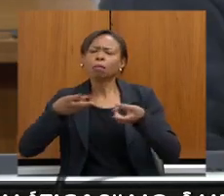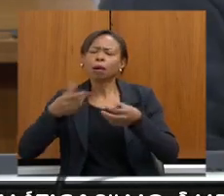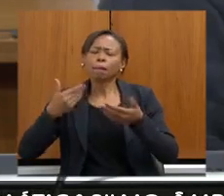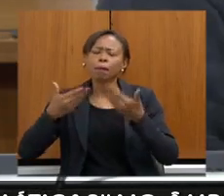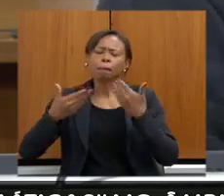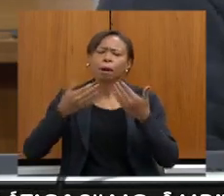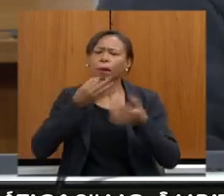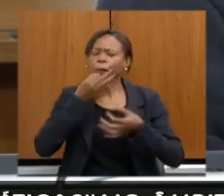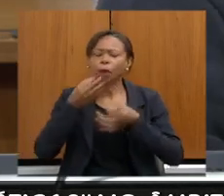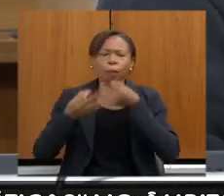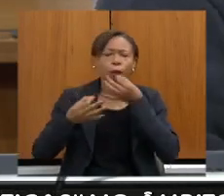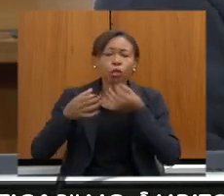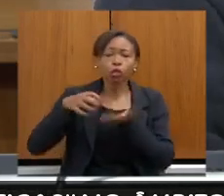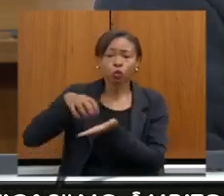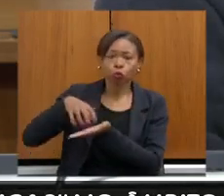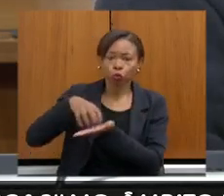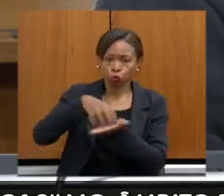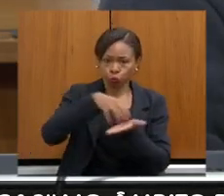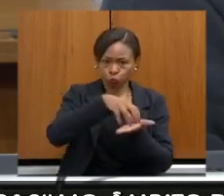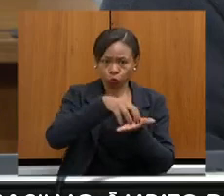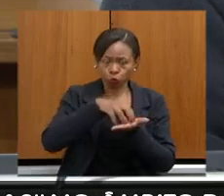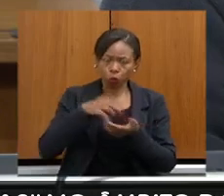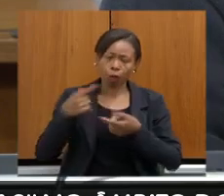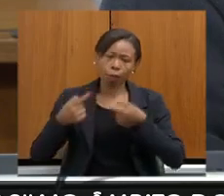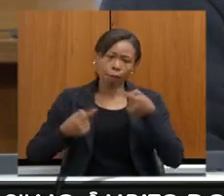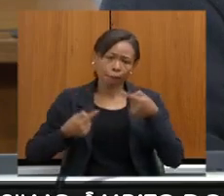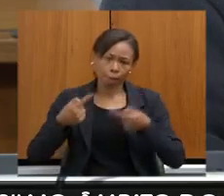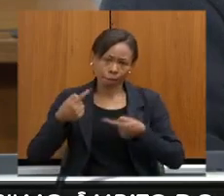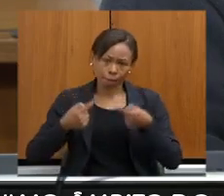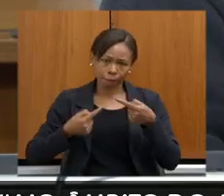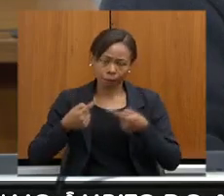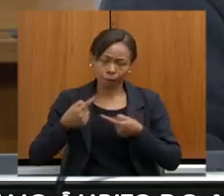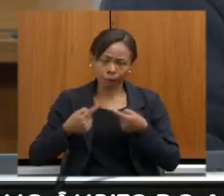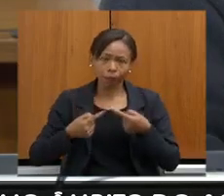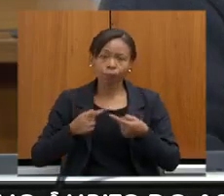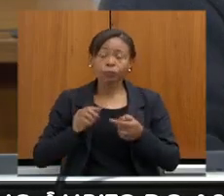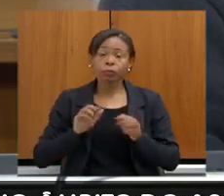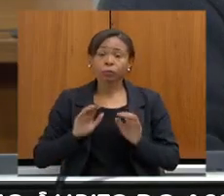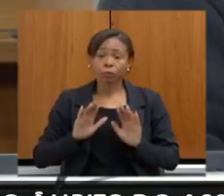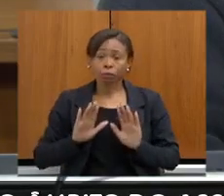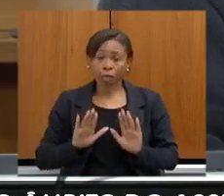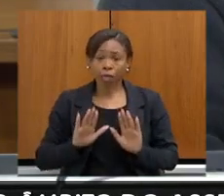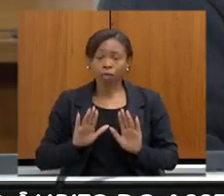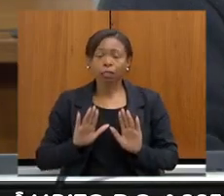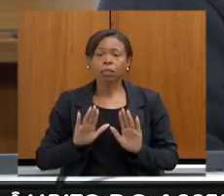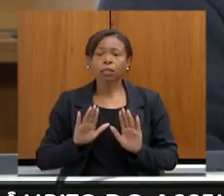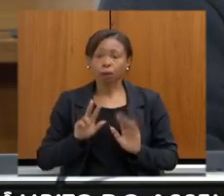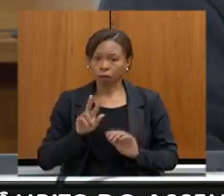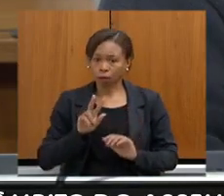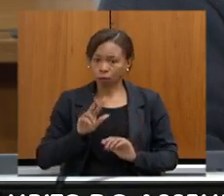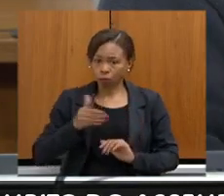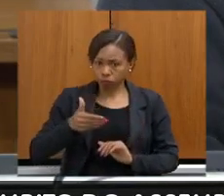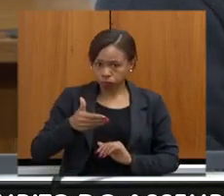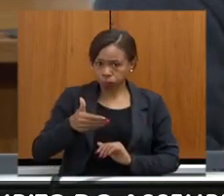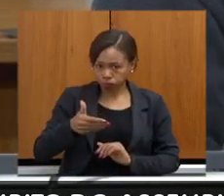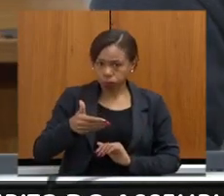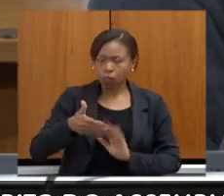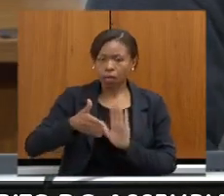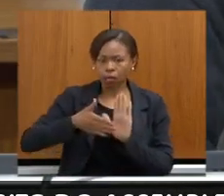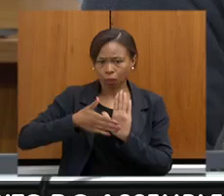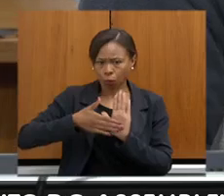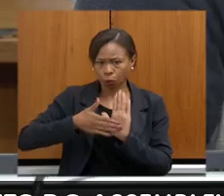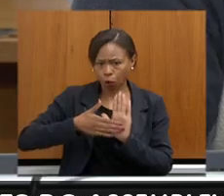discutido com os setores, há previsão dessa discussão, mas já iremos fazer essas proposições